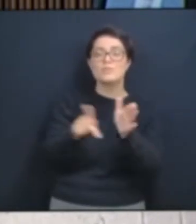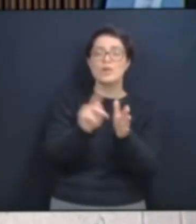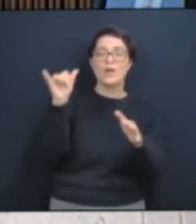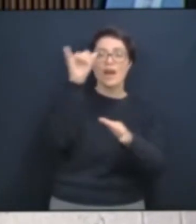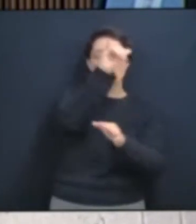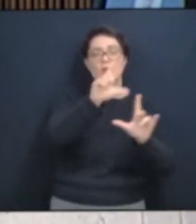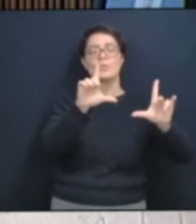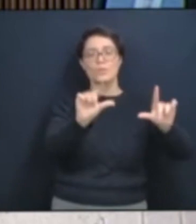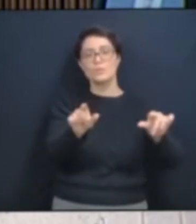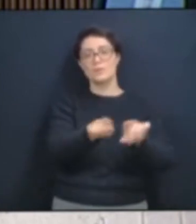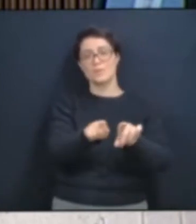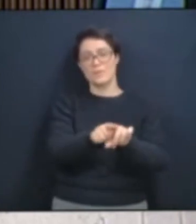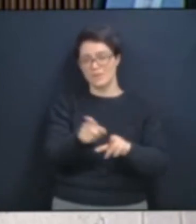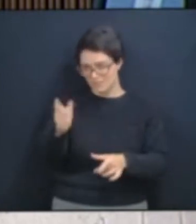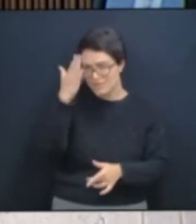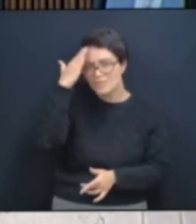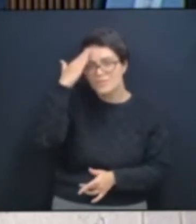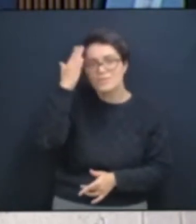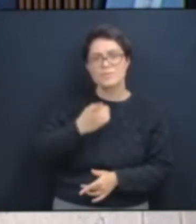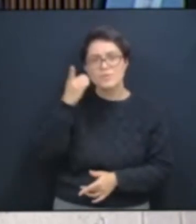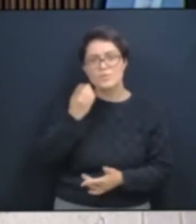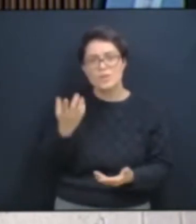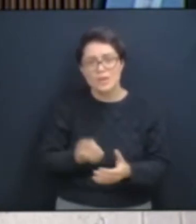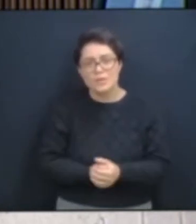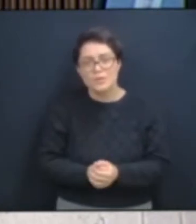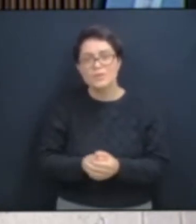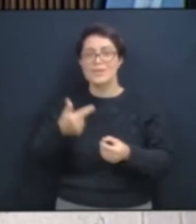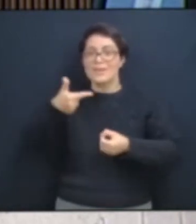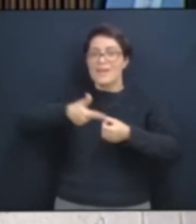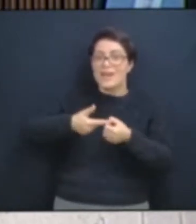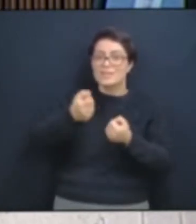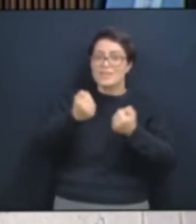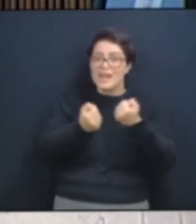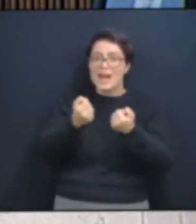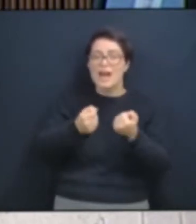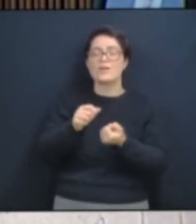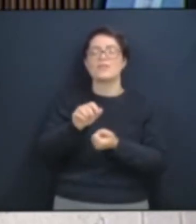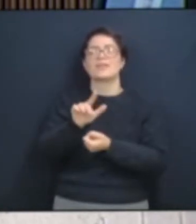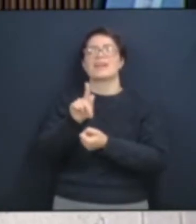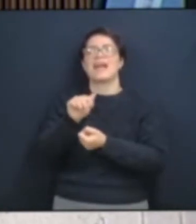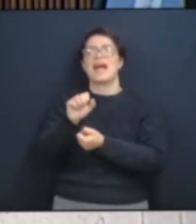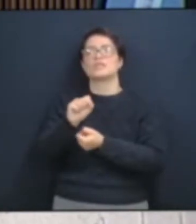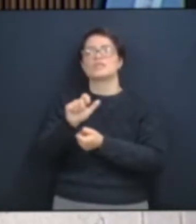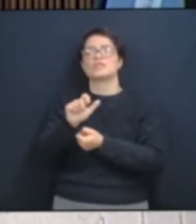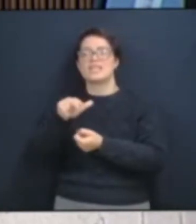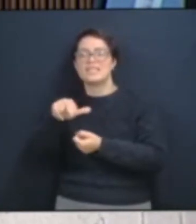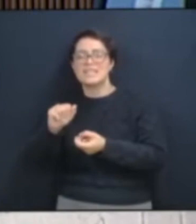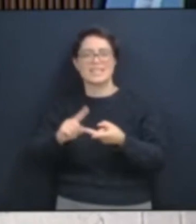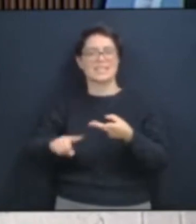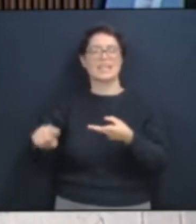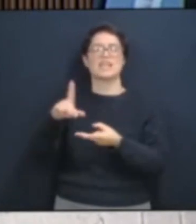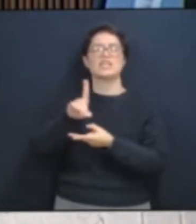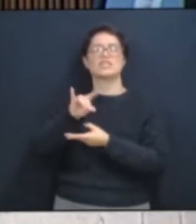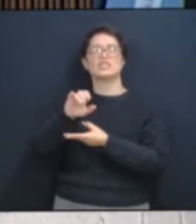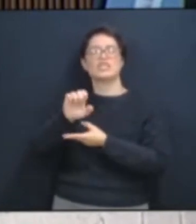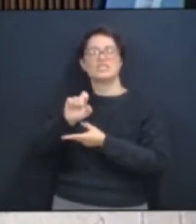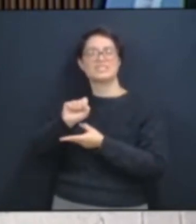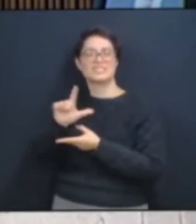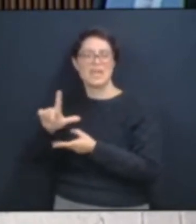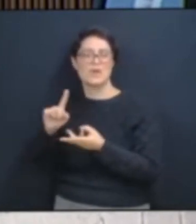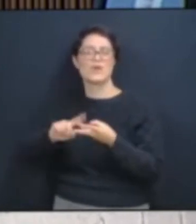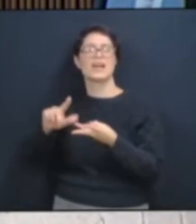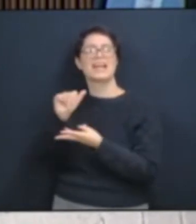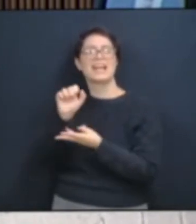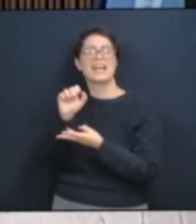Sabe o está acontecendo, deputado? Baixou a gasolina, baixou o diesel, baixou o preço do gás, porque mudou a política de preço da Petrobras.